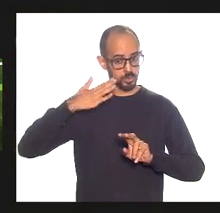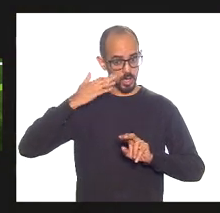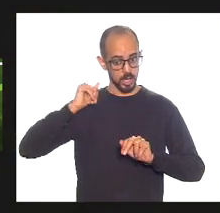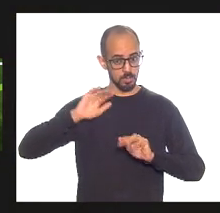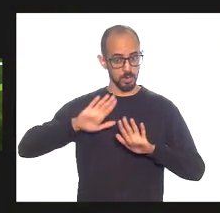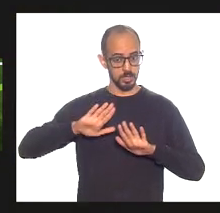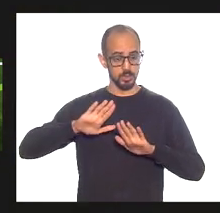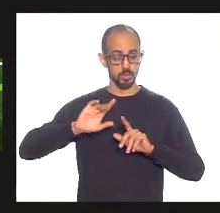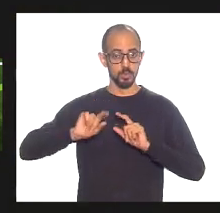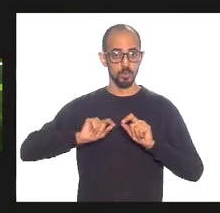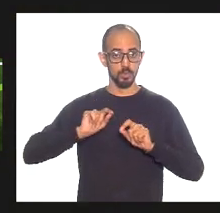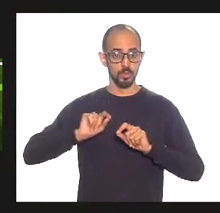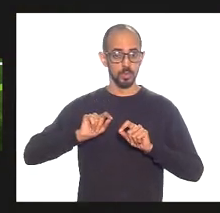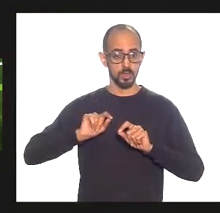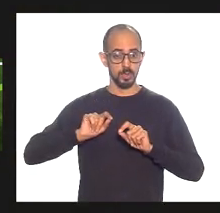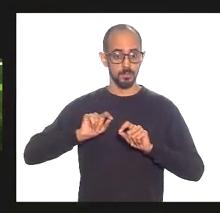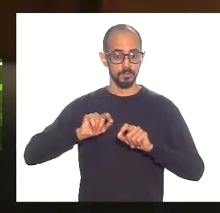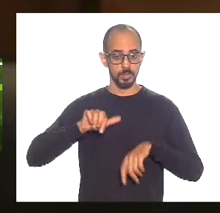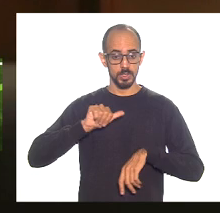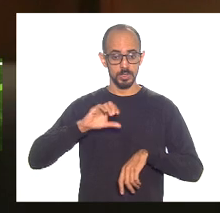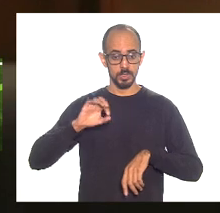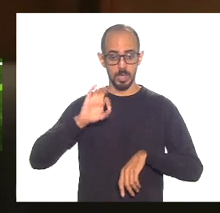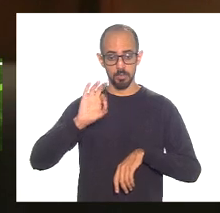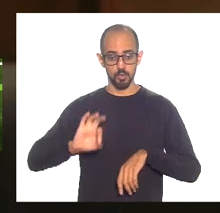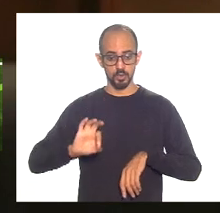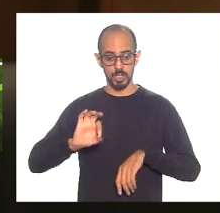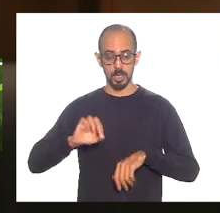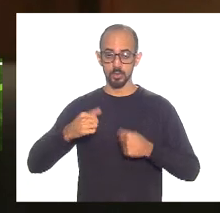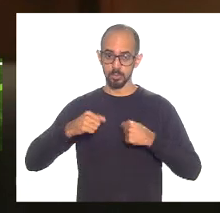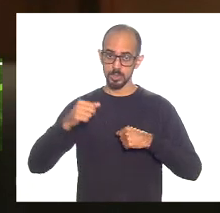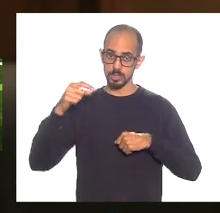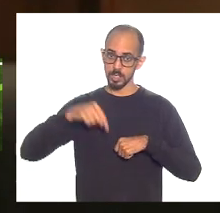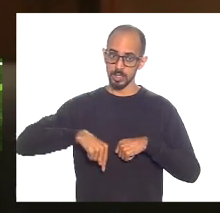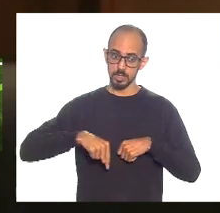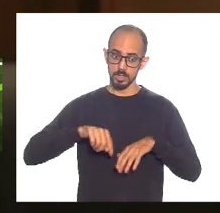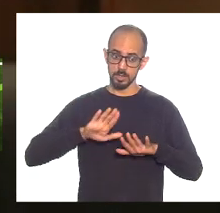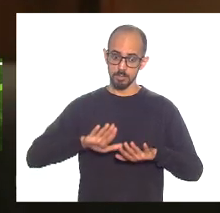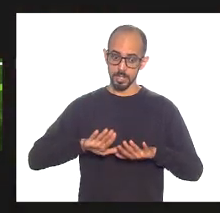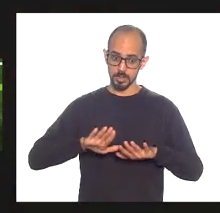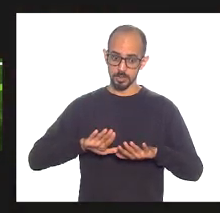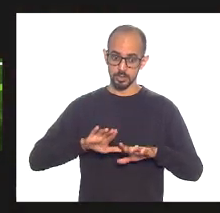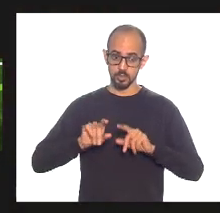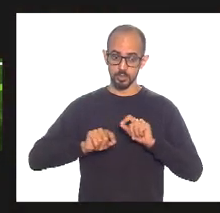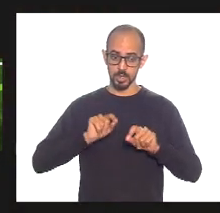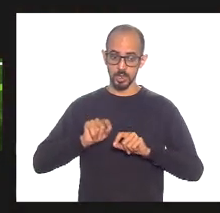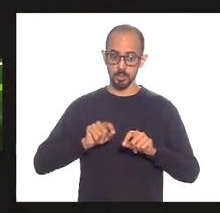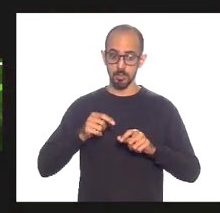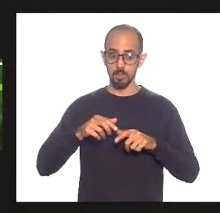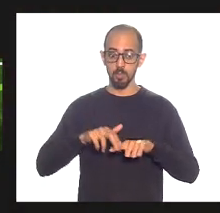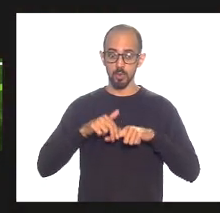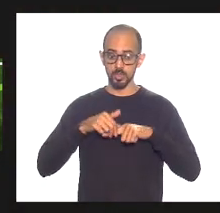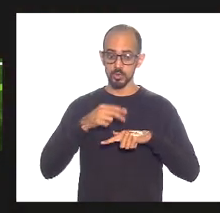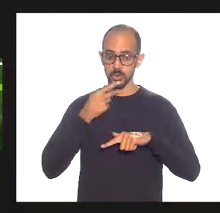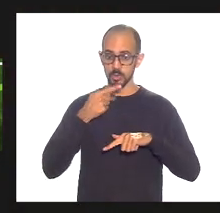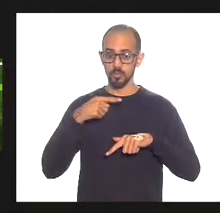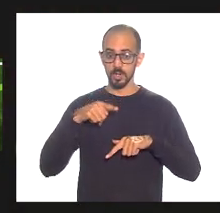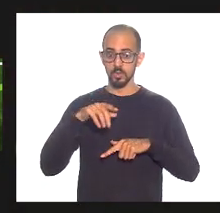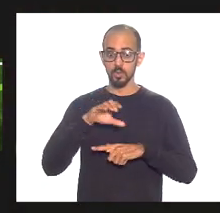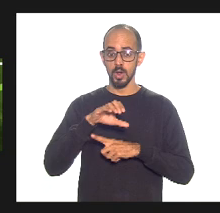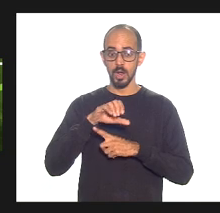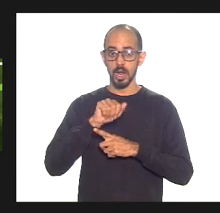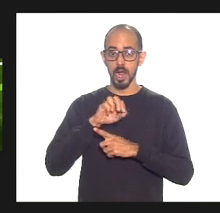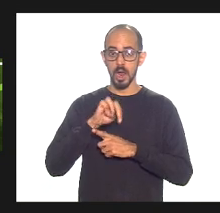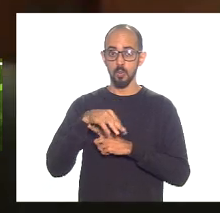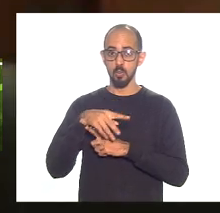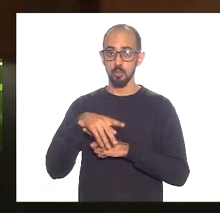deu causa no Rio, 100% tem que ser aqui. Sim, querido, campo, por isso que eu tô dizendo, você não tá ouvindo, é campo por campo.